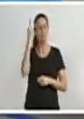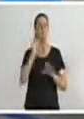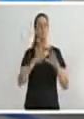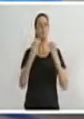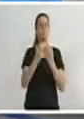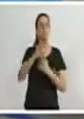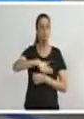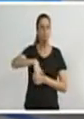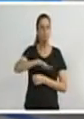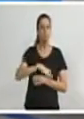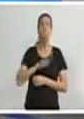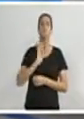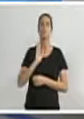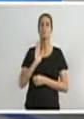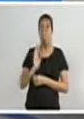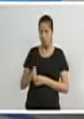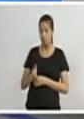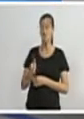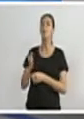encaminhou o pedido à PAI.